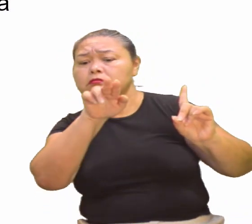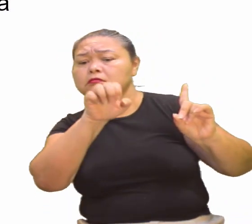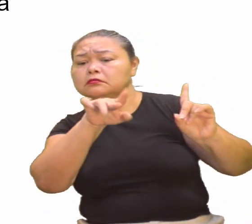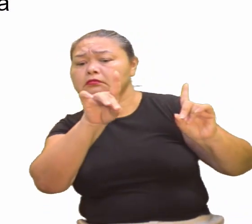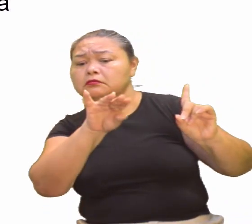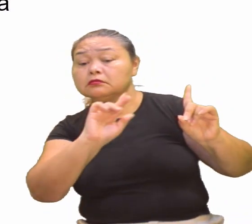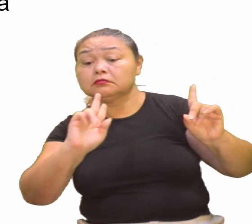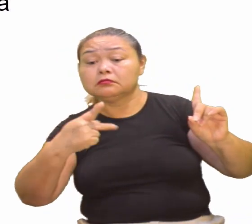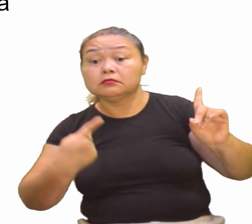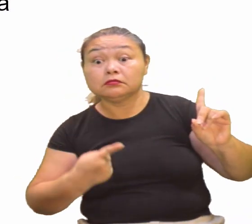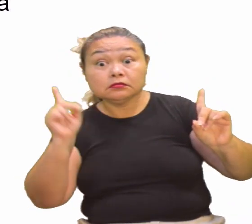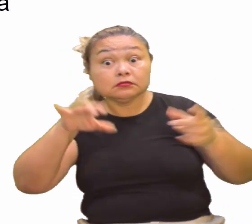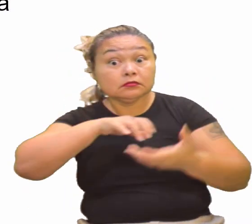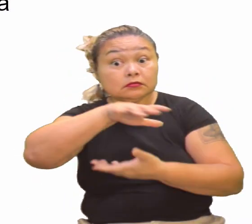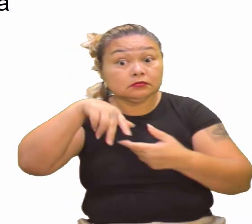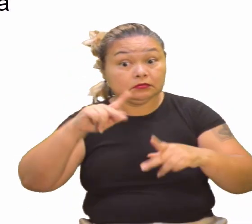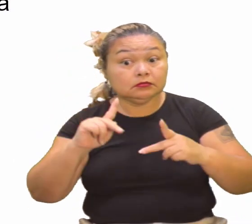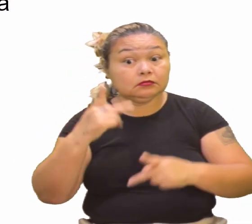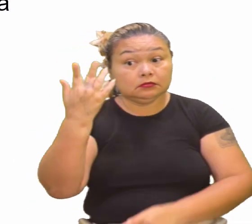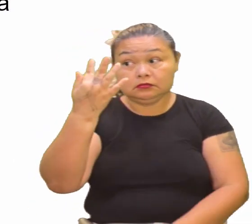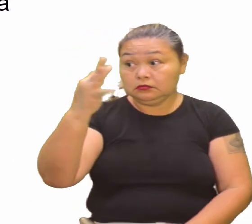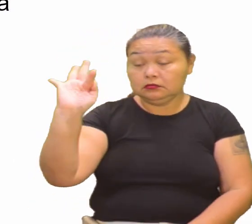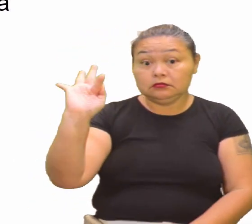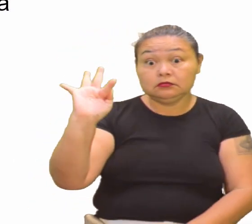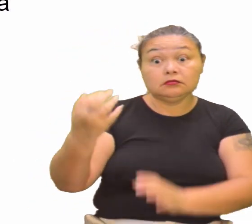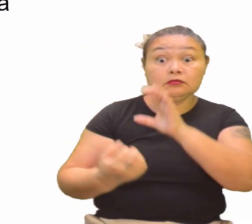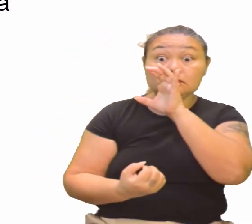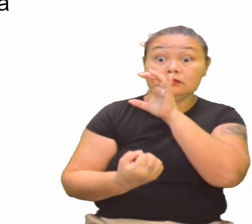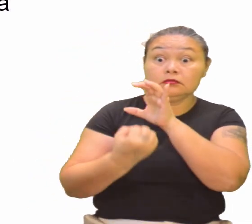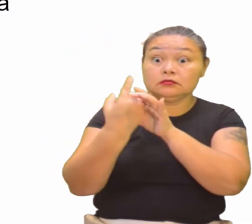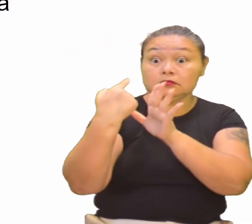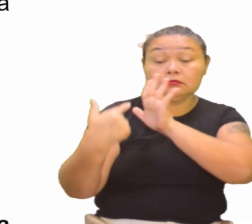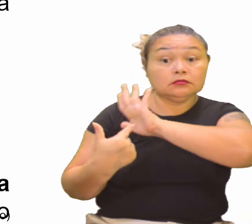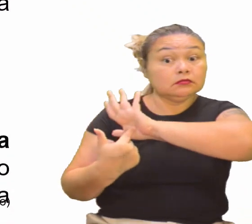isso aqui, na Revolução Francesa, já apareceu.